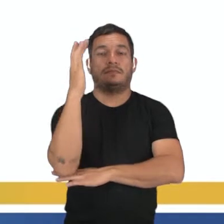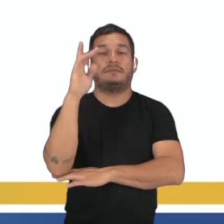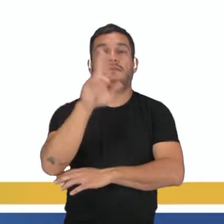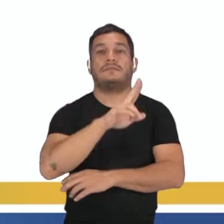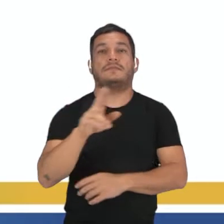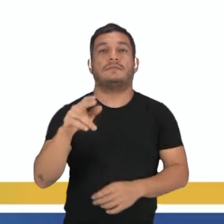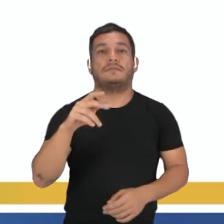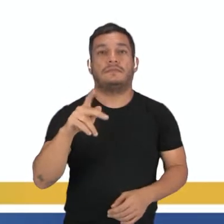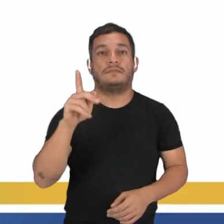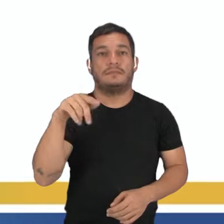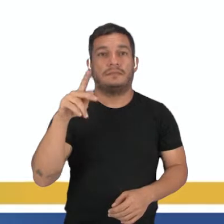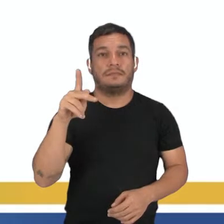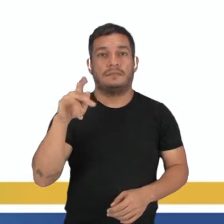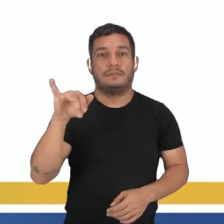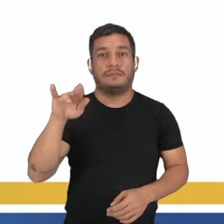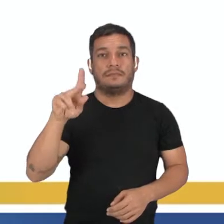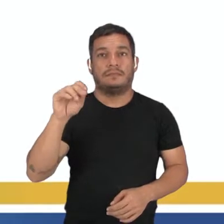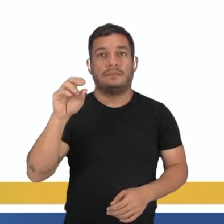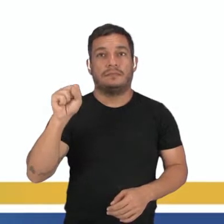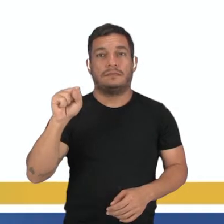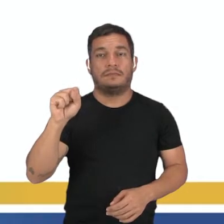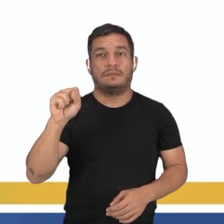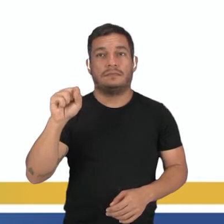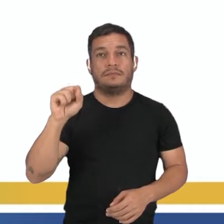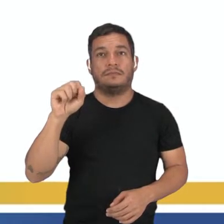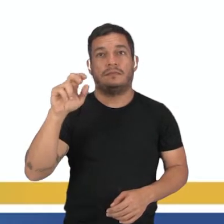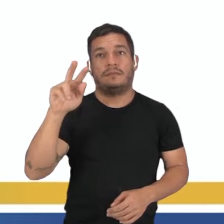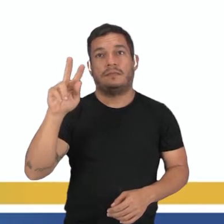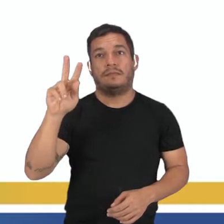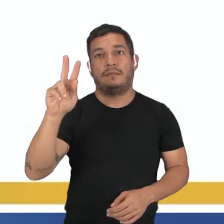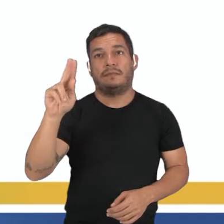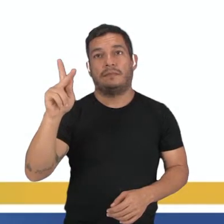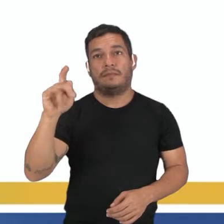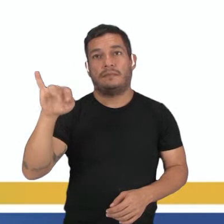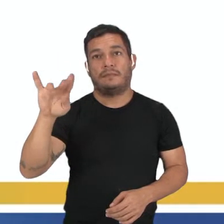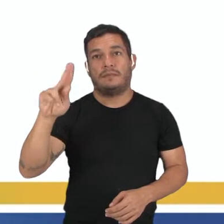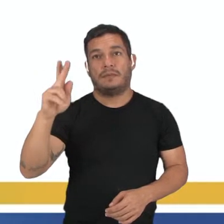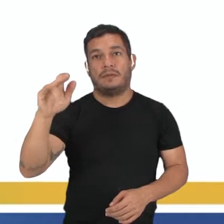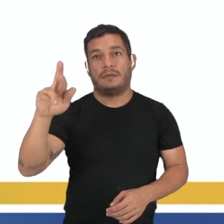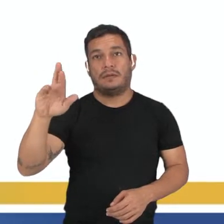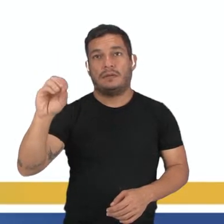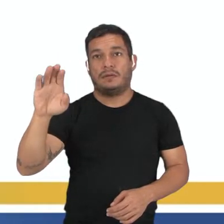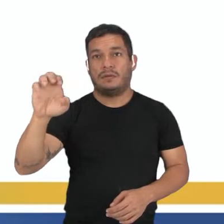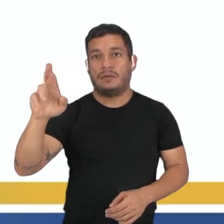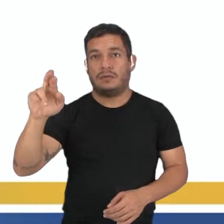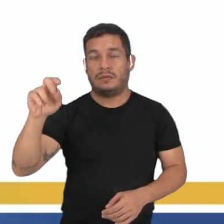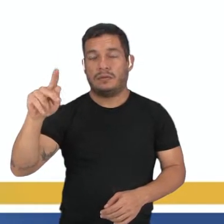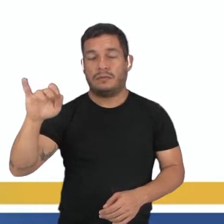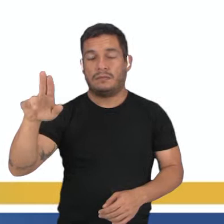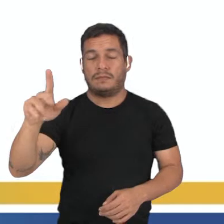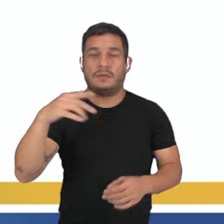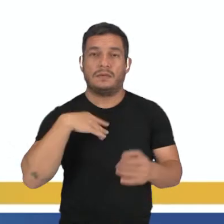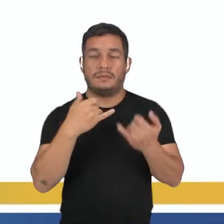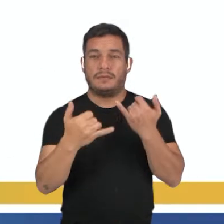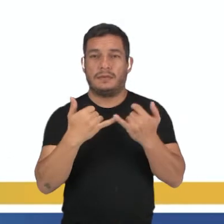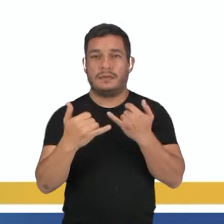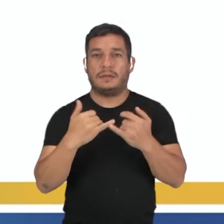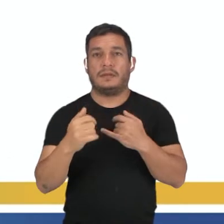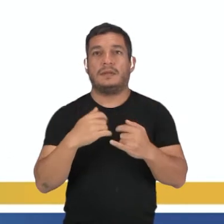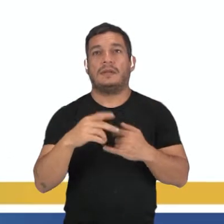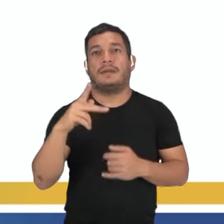temos o pinos silvestres, né, que é o pinheiro europeu, que o ciclo reprodutivo apresenta alguma semelhança com o das